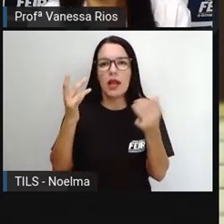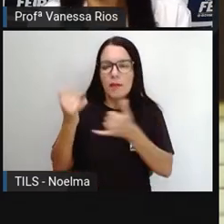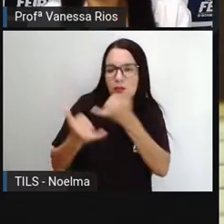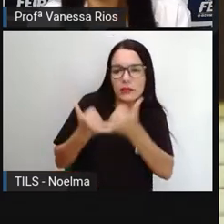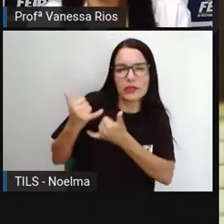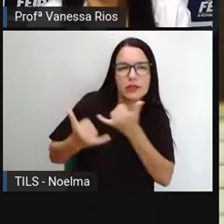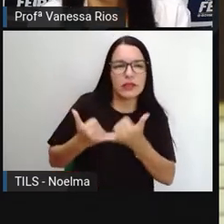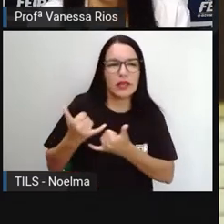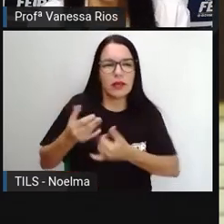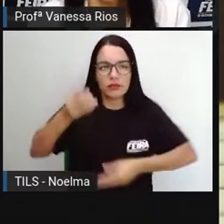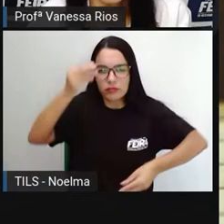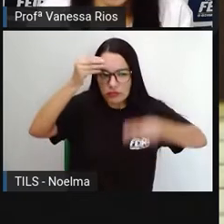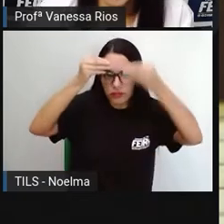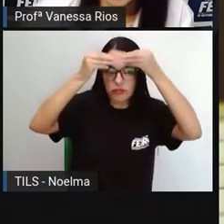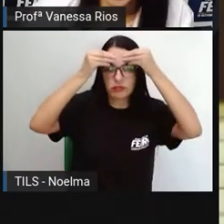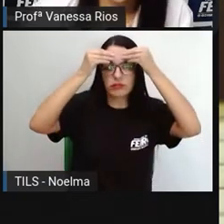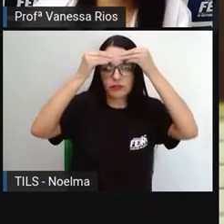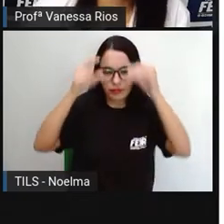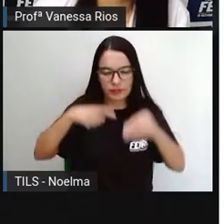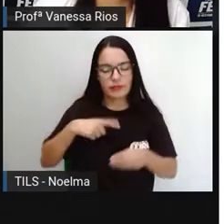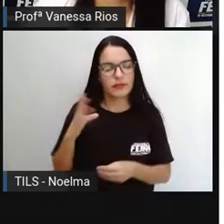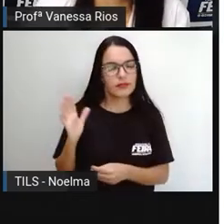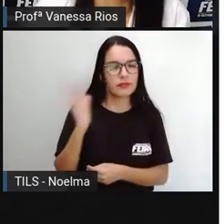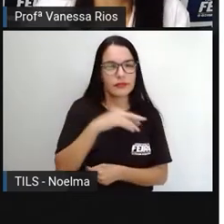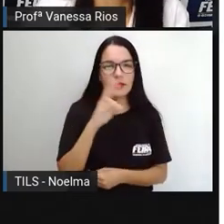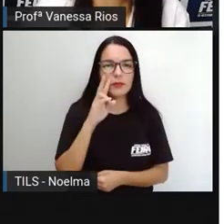nossos sentimentos e emoções. Então vamos lá.